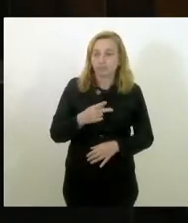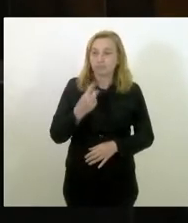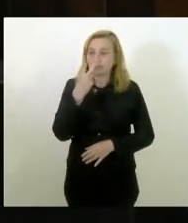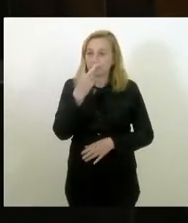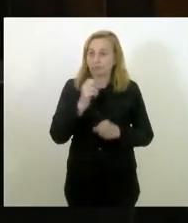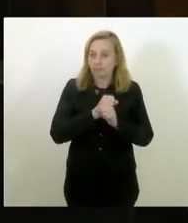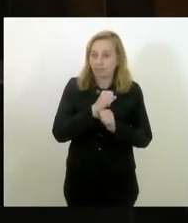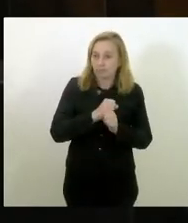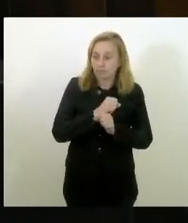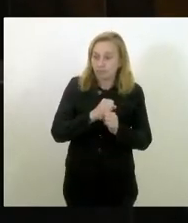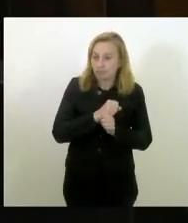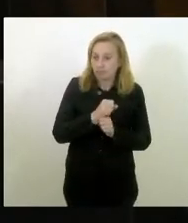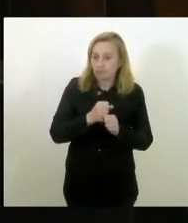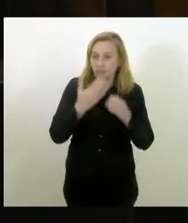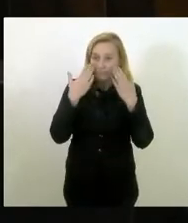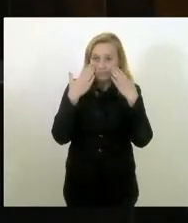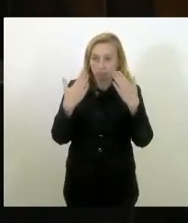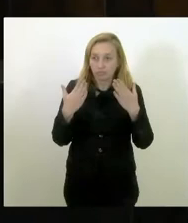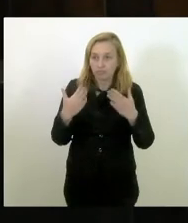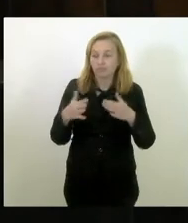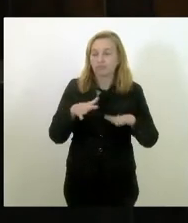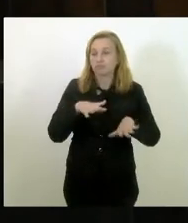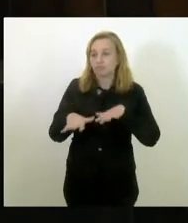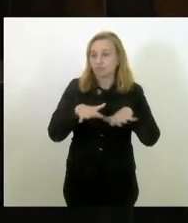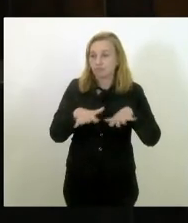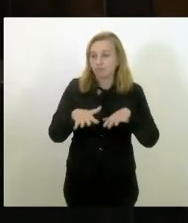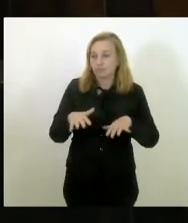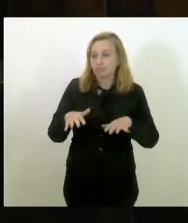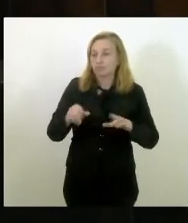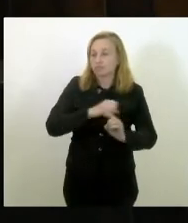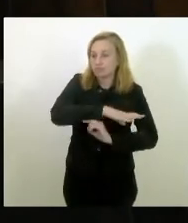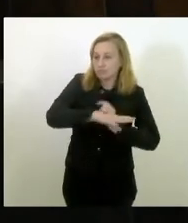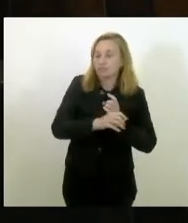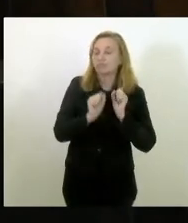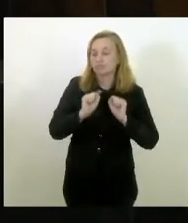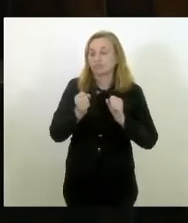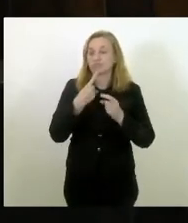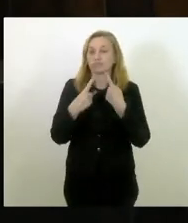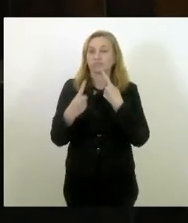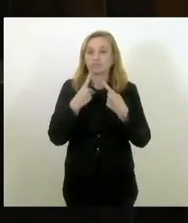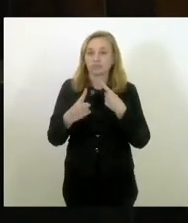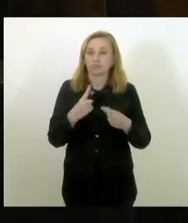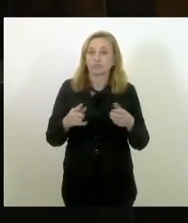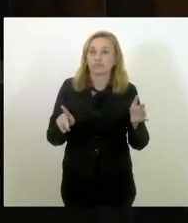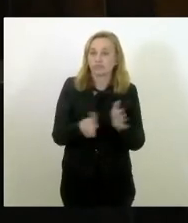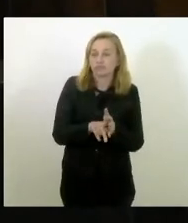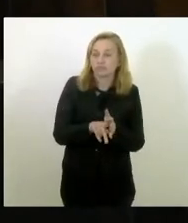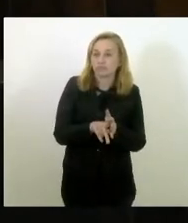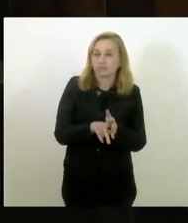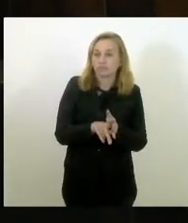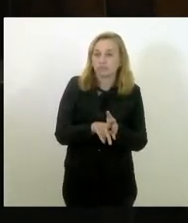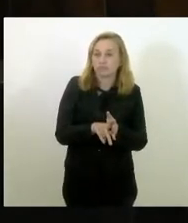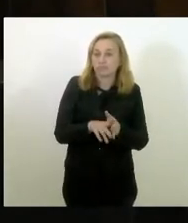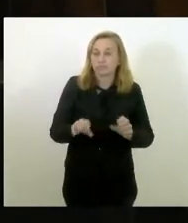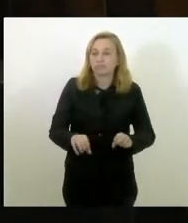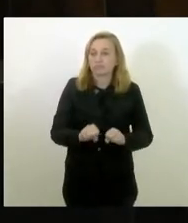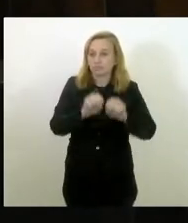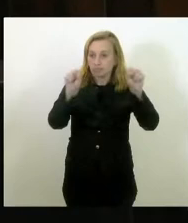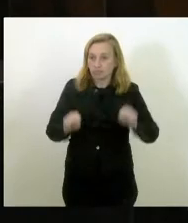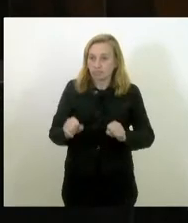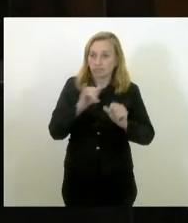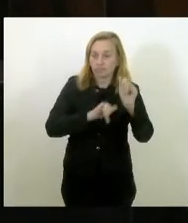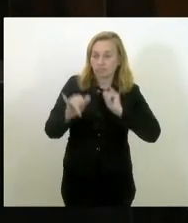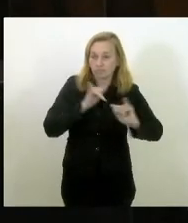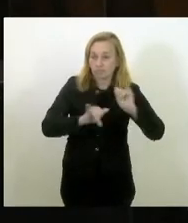demandas apresentadas pelos movimentos sociais, é que podemos discutir esse projeto que institui o sistema de informação sobre